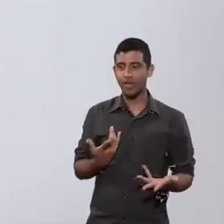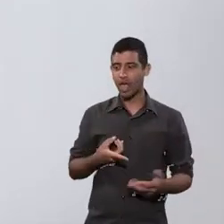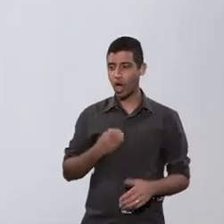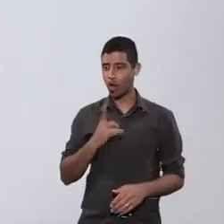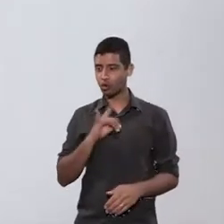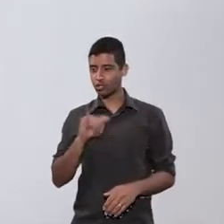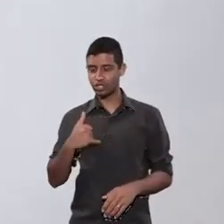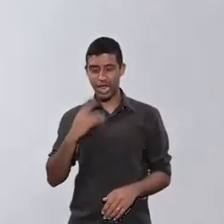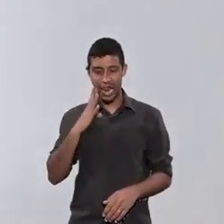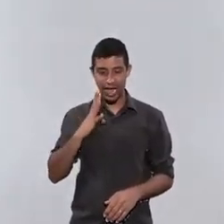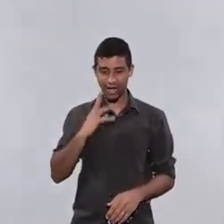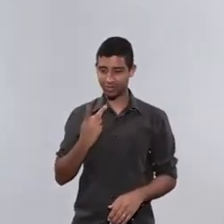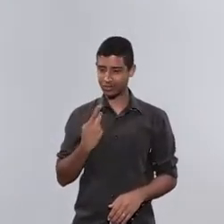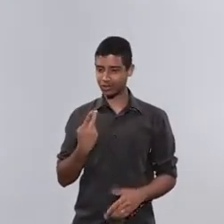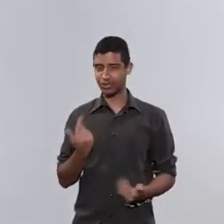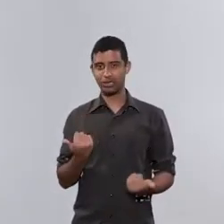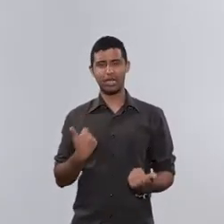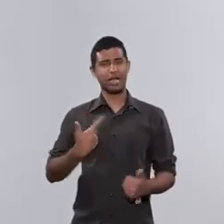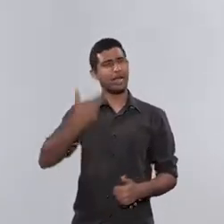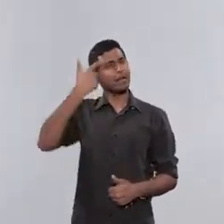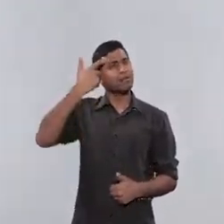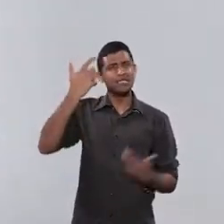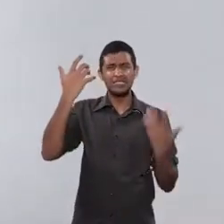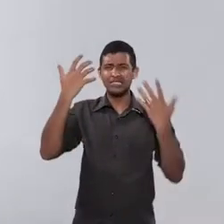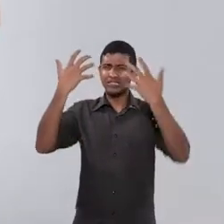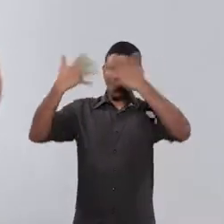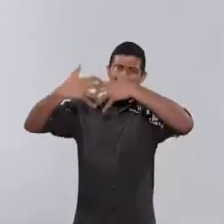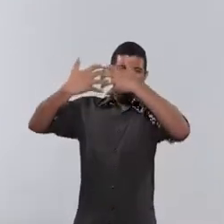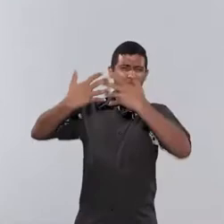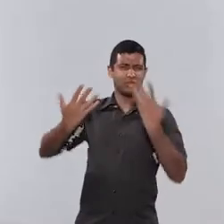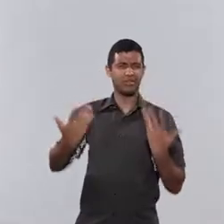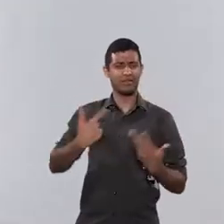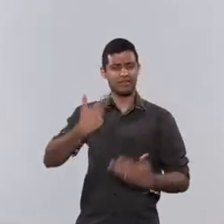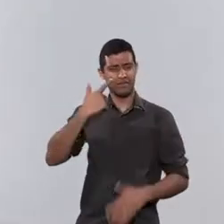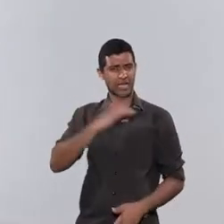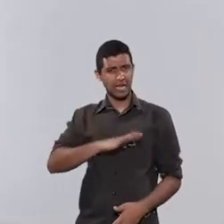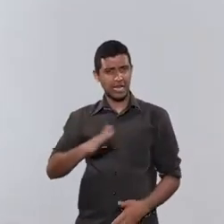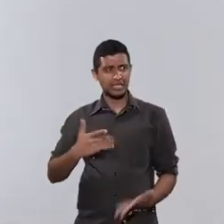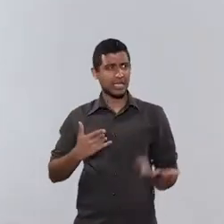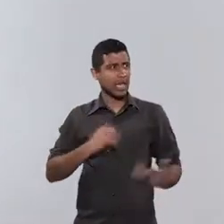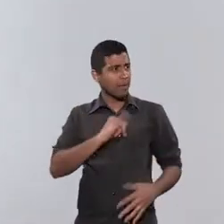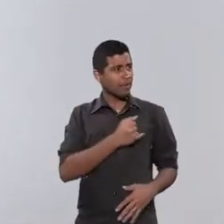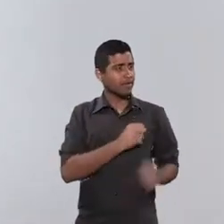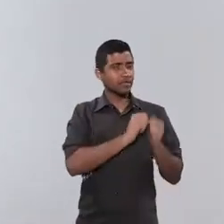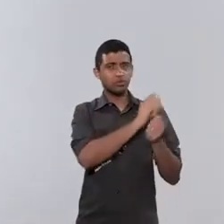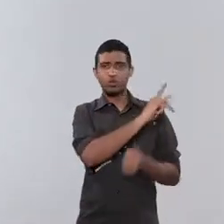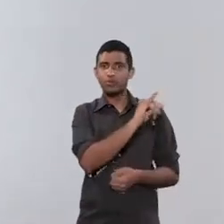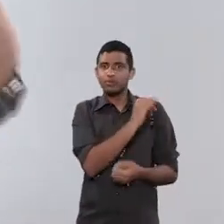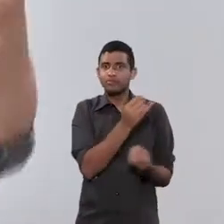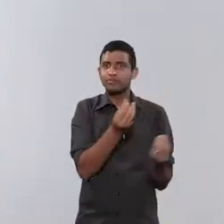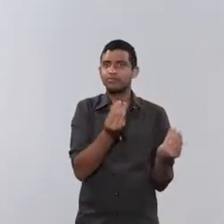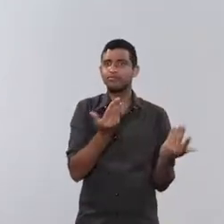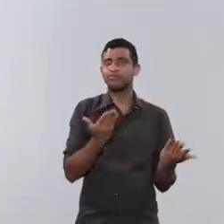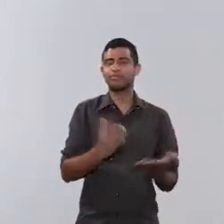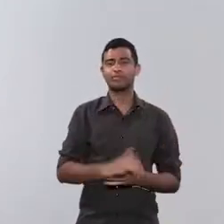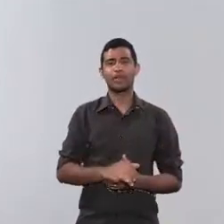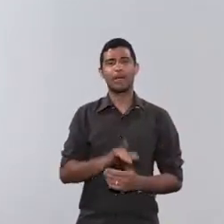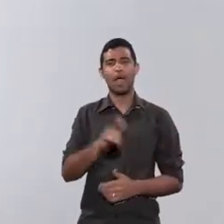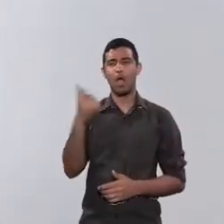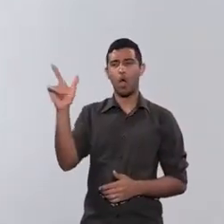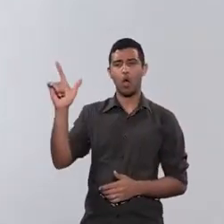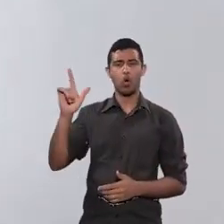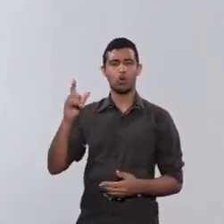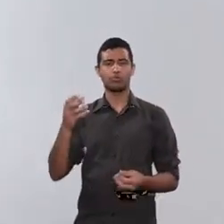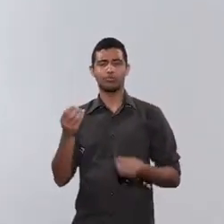um dia. E olha pra cabeça da criança como é que é isso. porque a criança também quer curtir o pai, mas a pessoa,